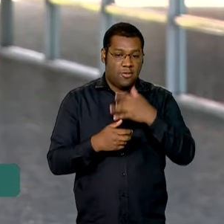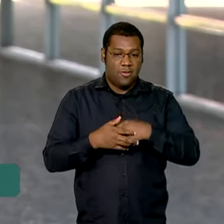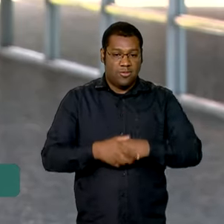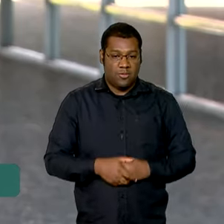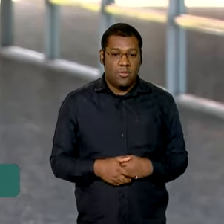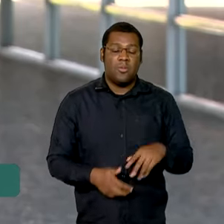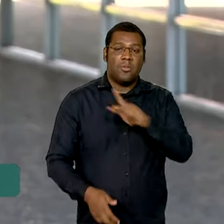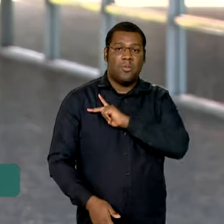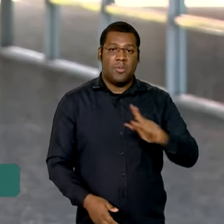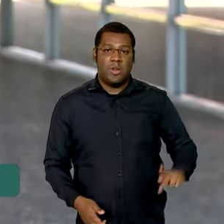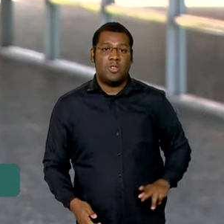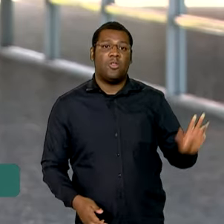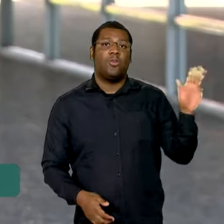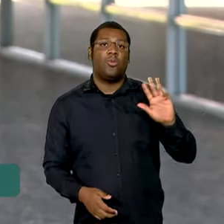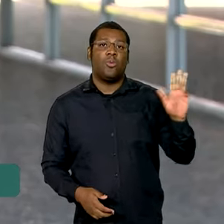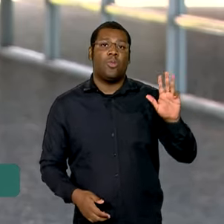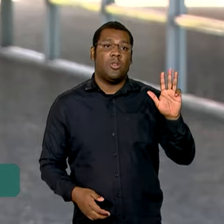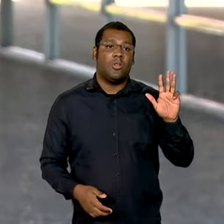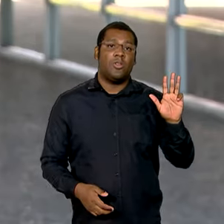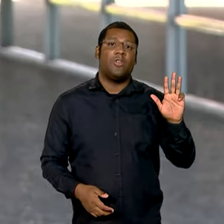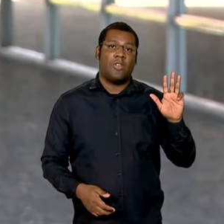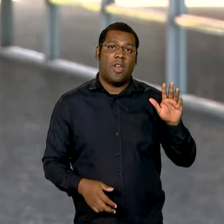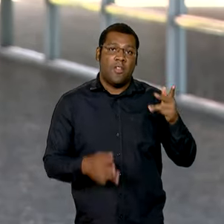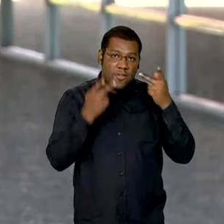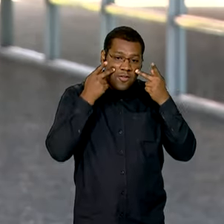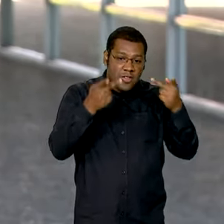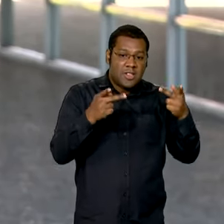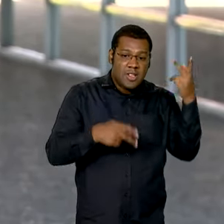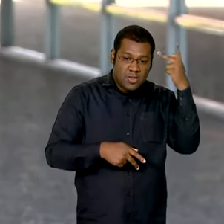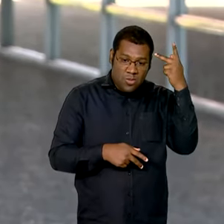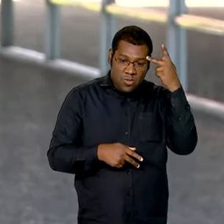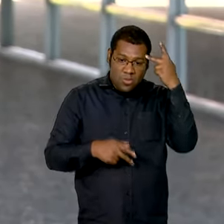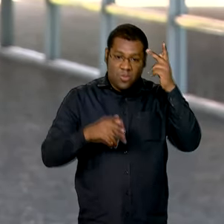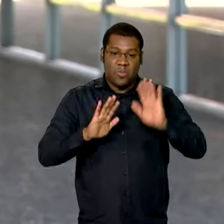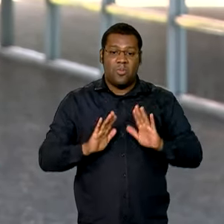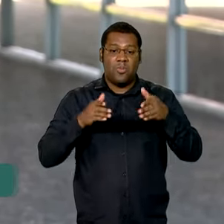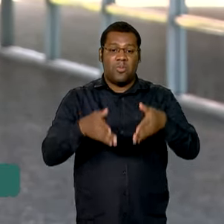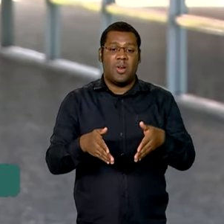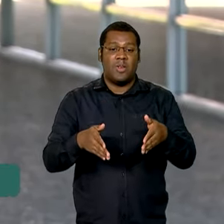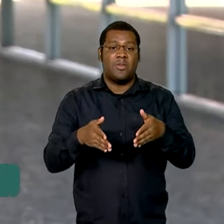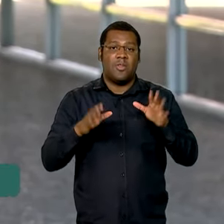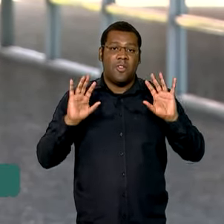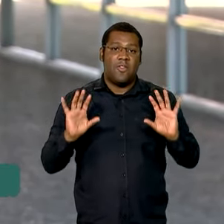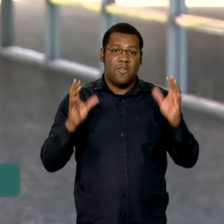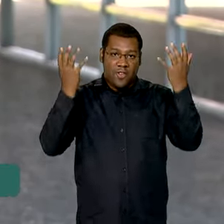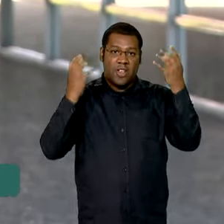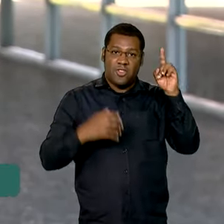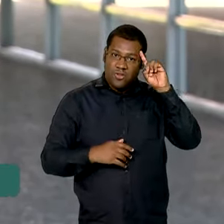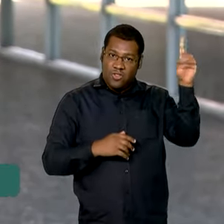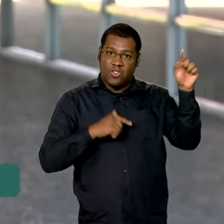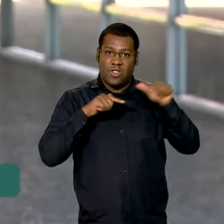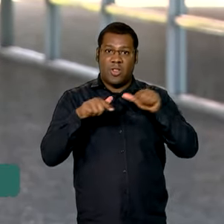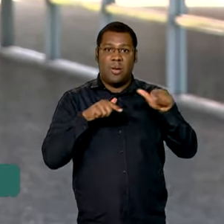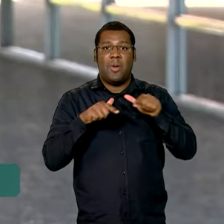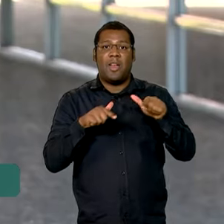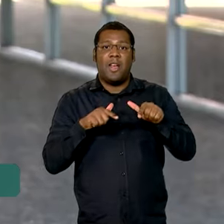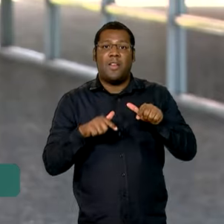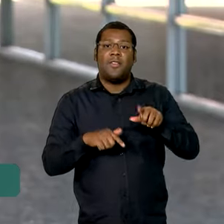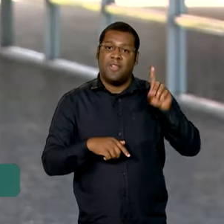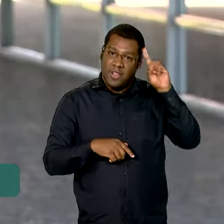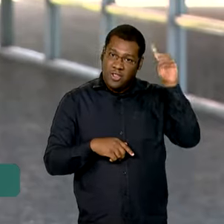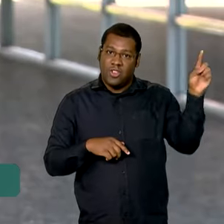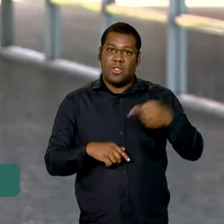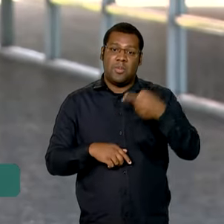Uma das viagens que ele vai fazer é até São Paulo, onde ele vai participar das comemorações do Dia do Trabalhador, no dia 1º de maio.